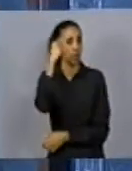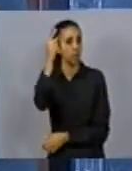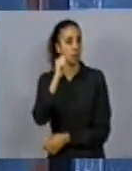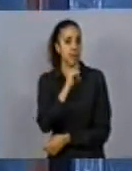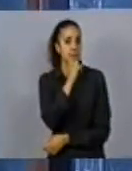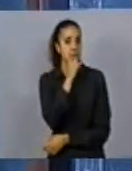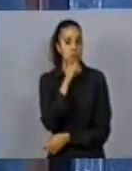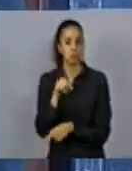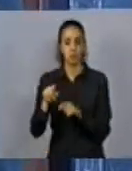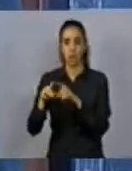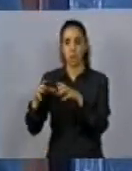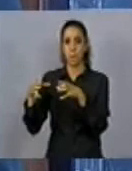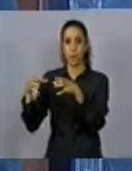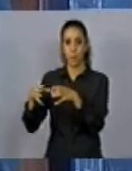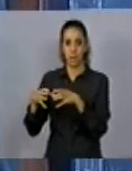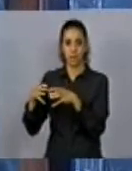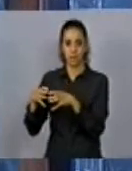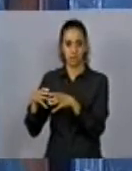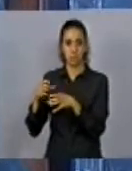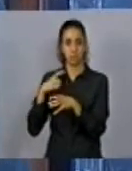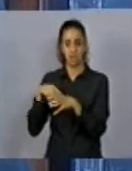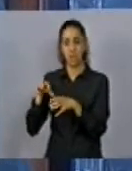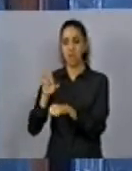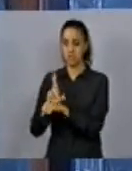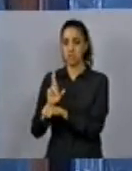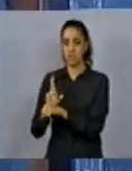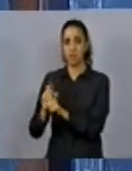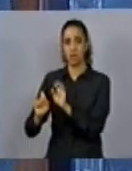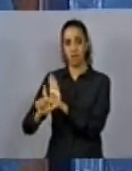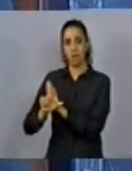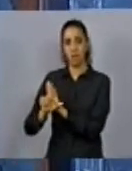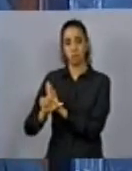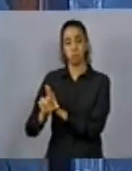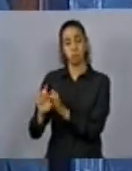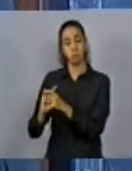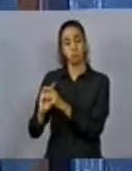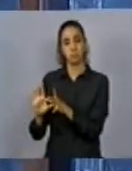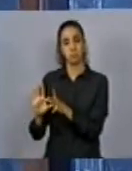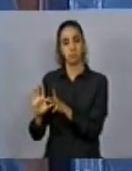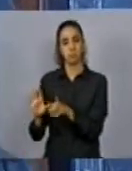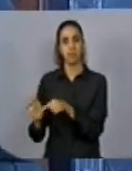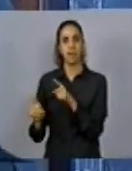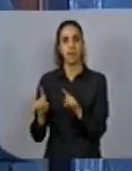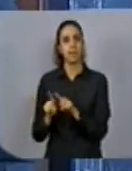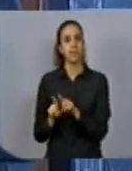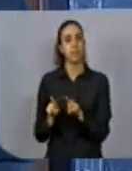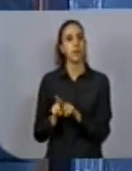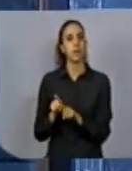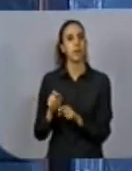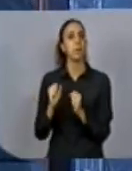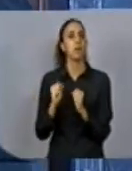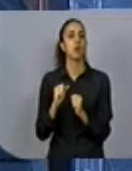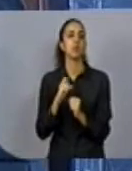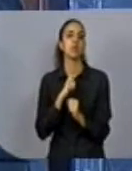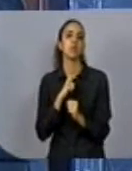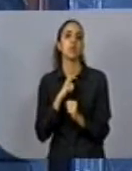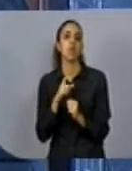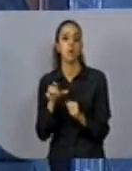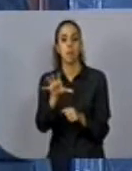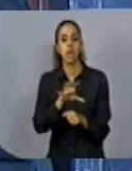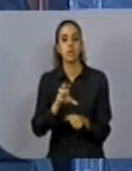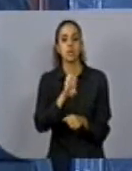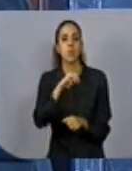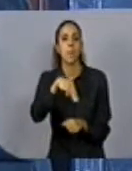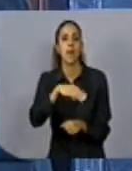propriedade que possa ter sua reserva legal dispensada e, ao mesmo tempo, ela possa ter uma faixa de APP de 5